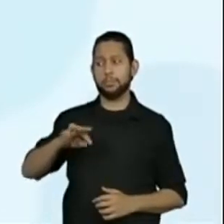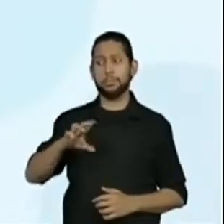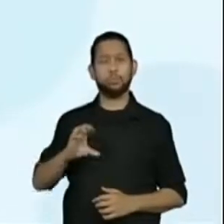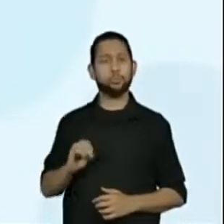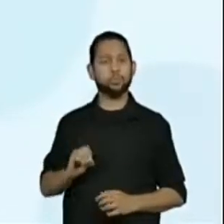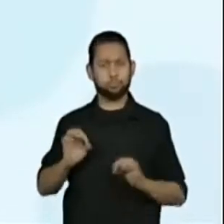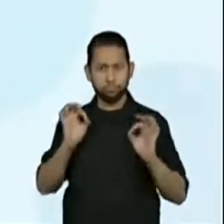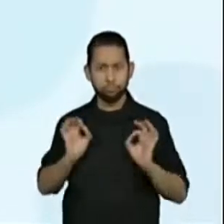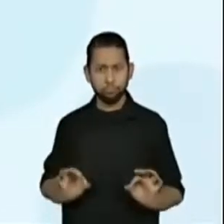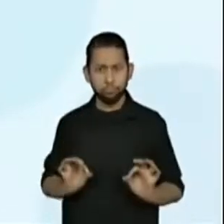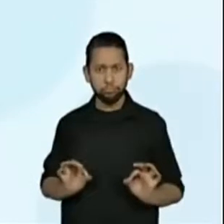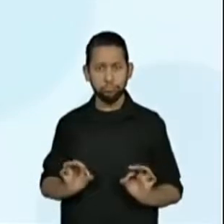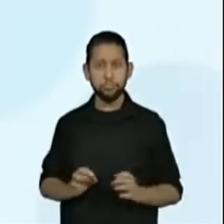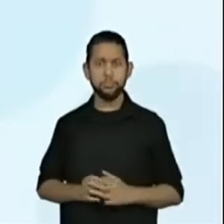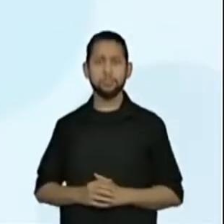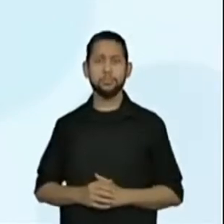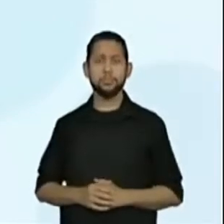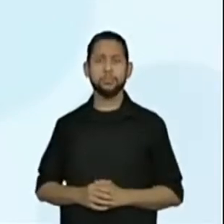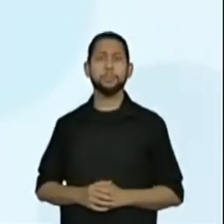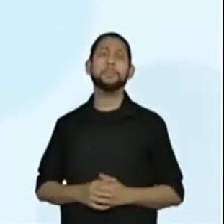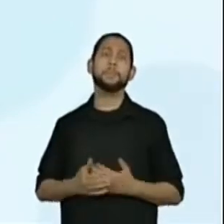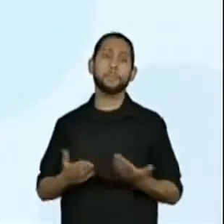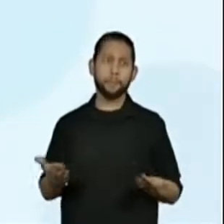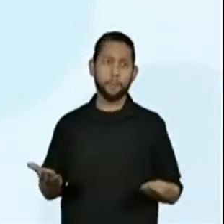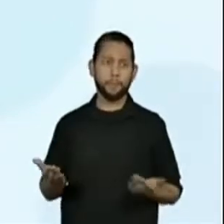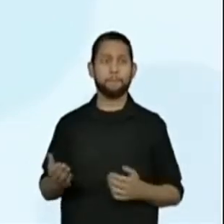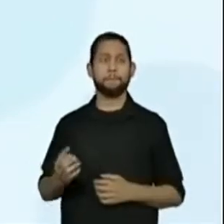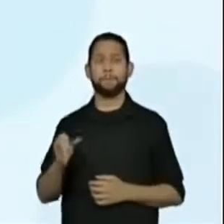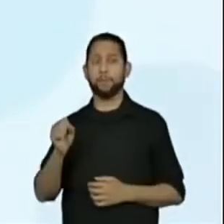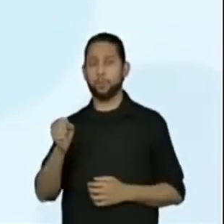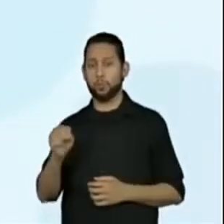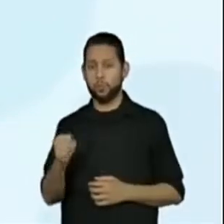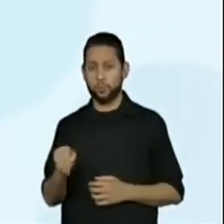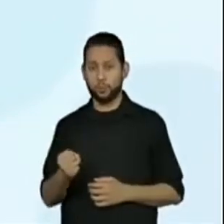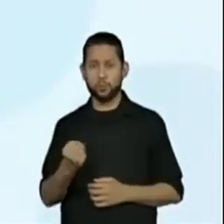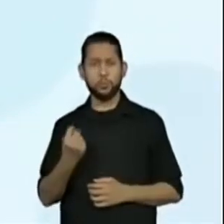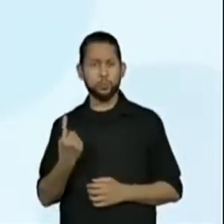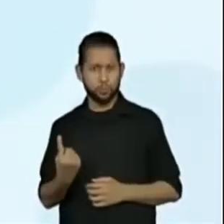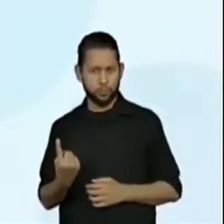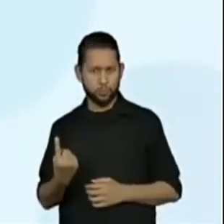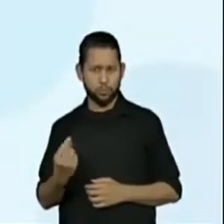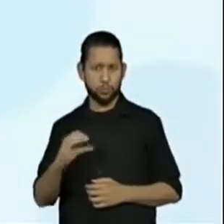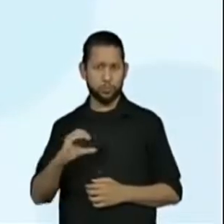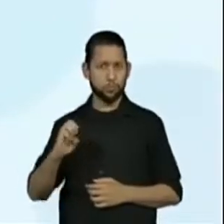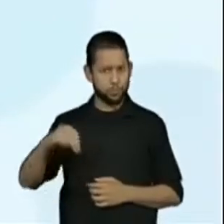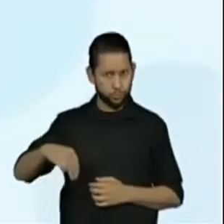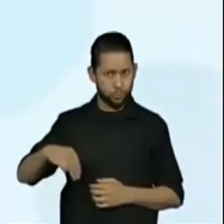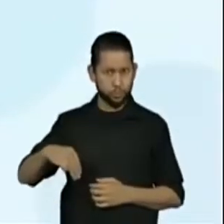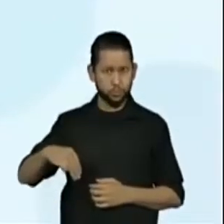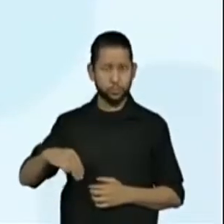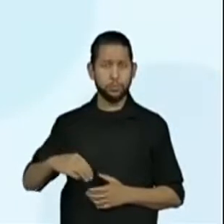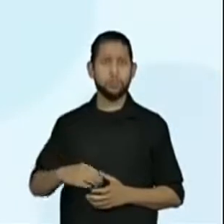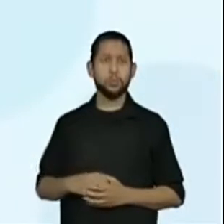Certo? E 81 centímetros